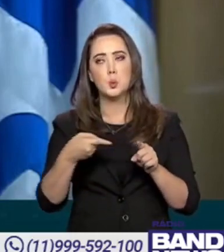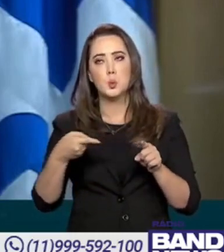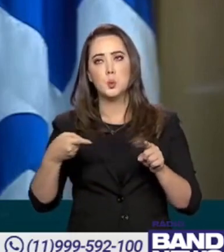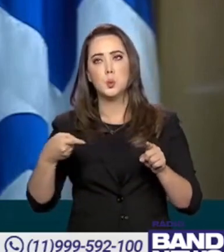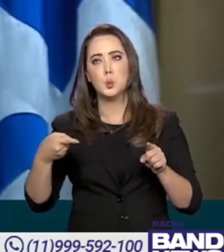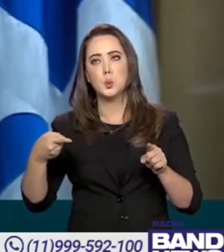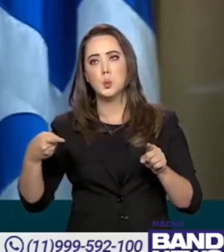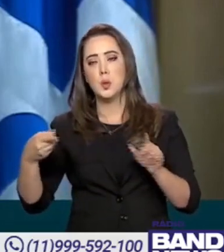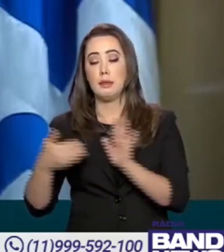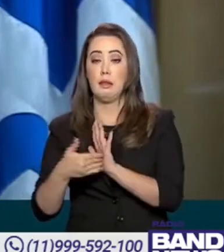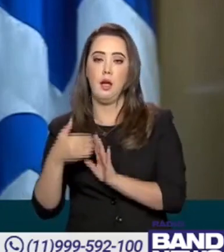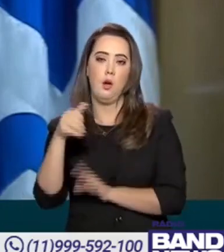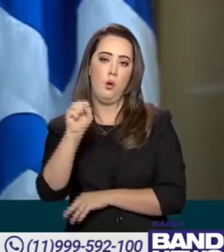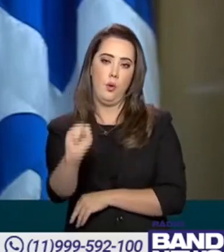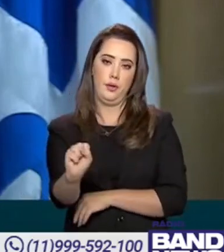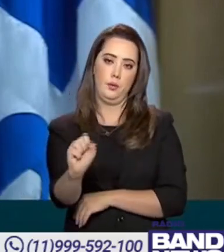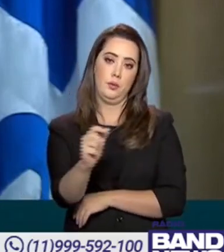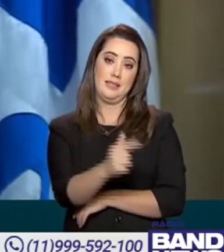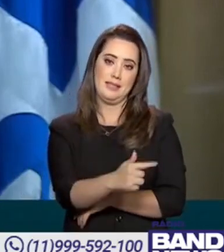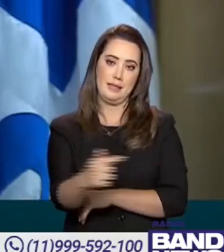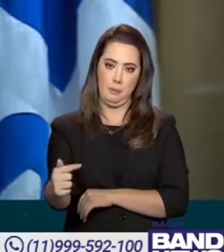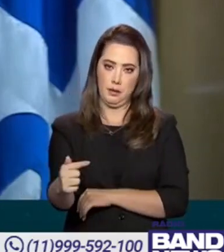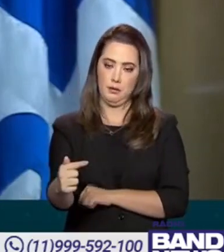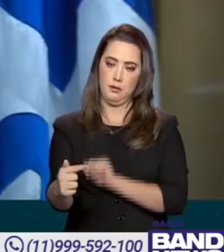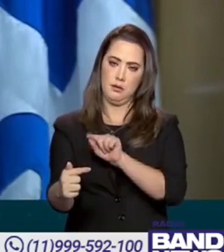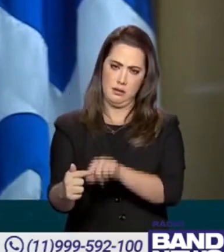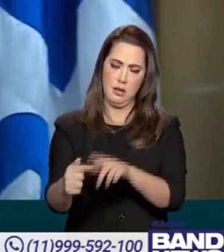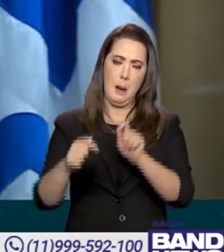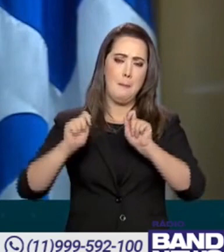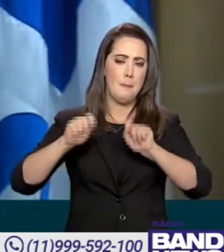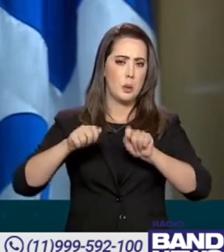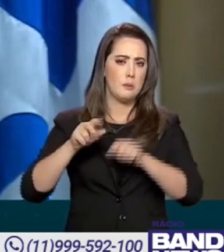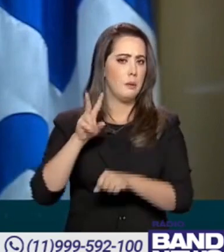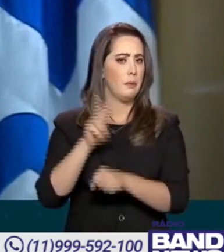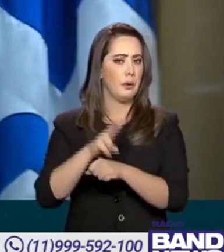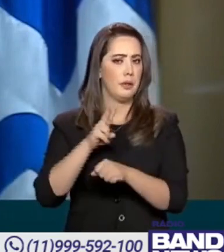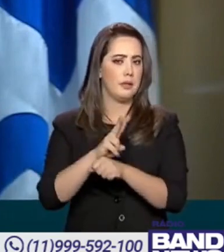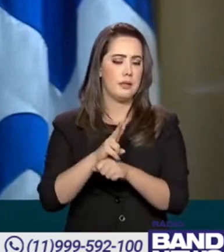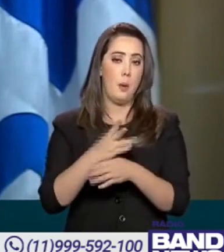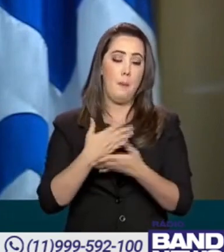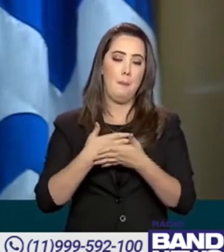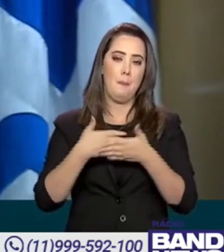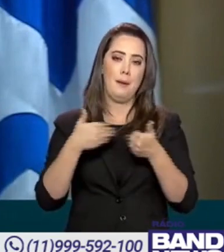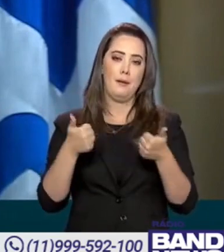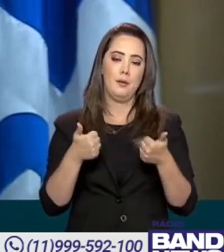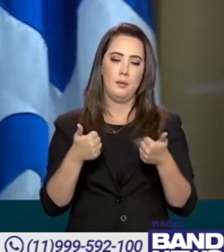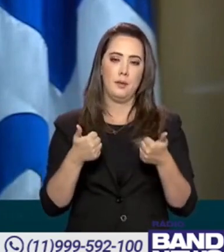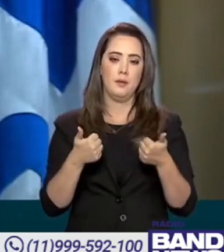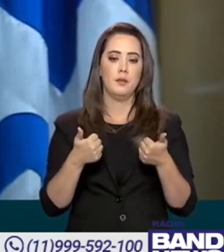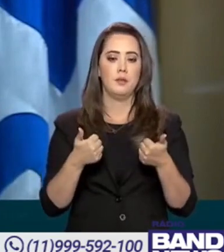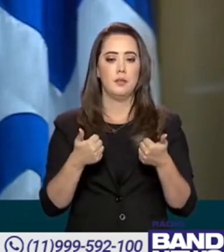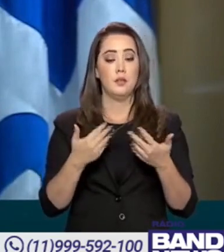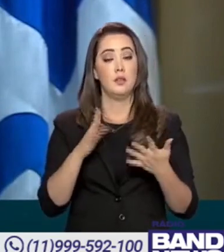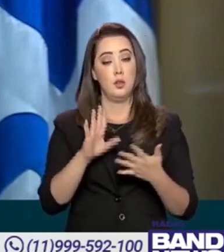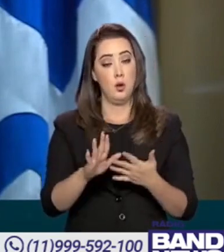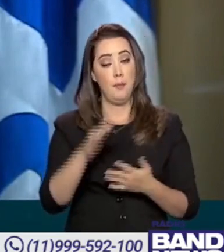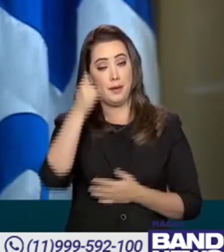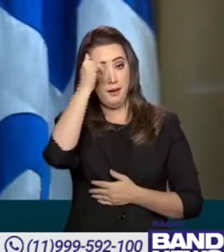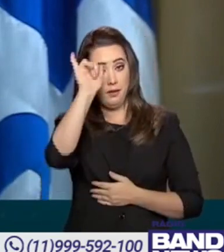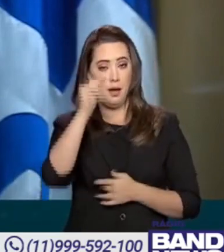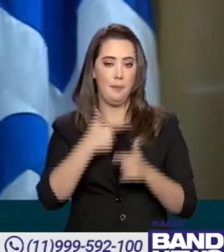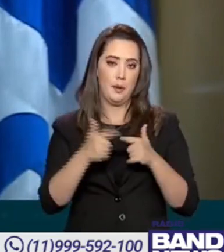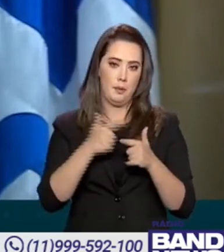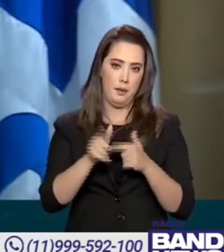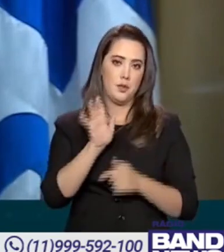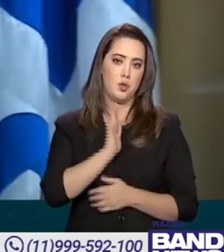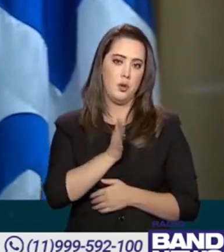até oito semanas, esse dá uma maior proteção para se ter esse efeito adverso. Então, por isso que o